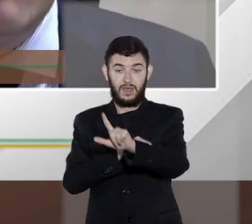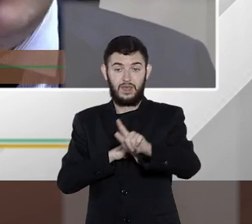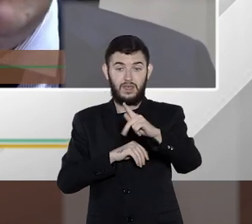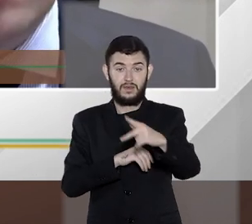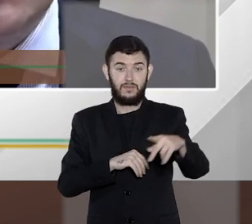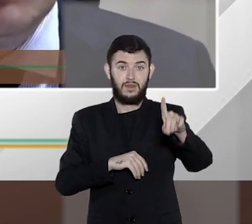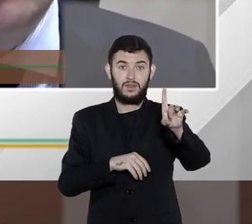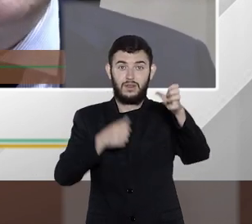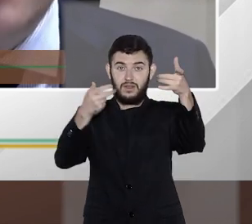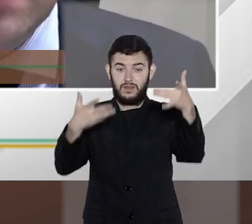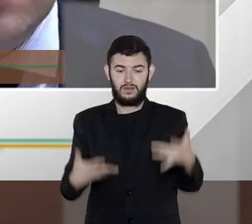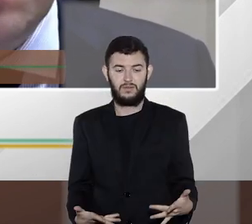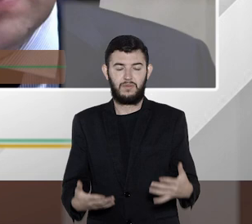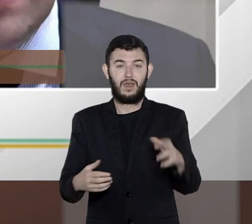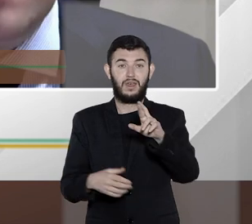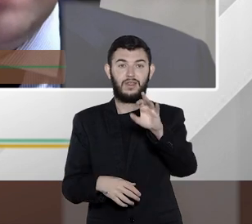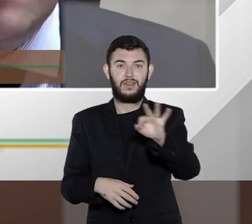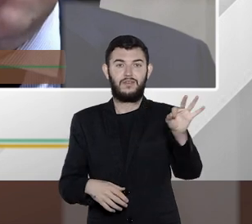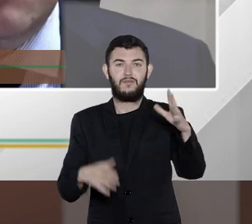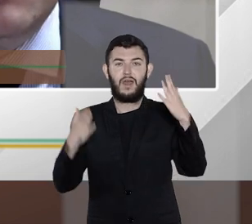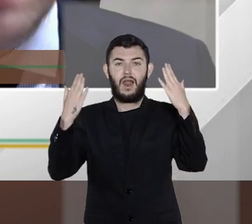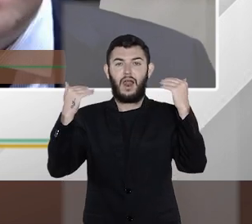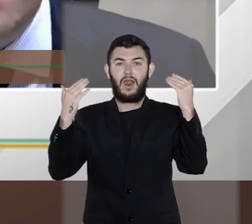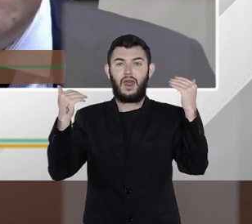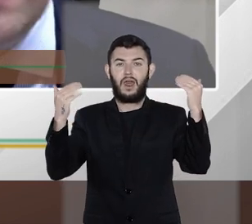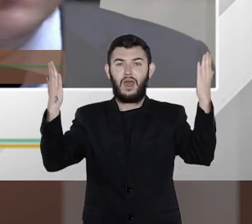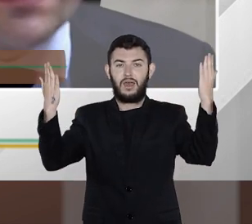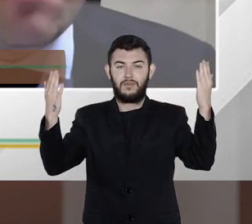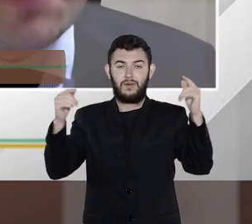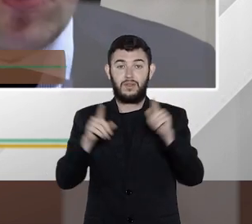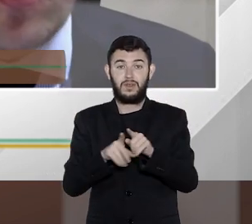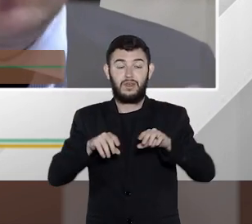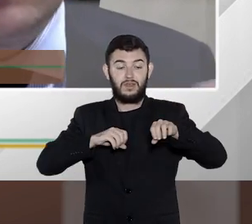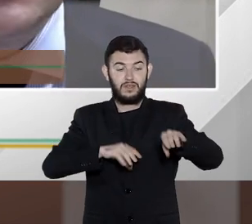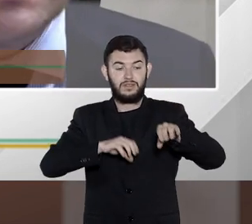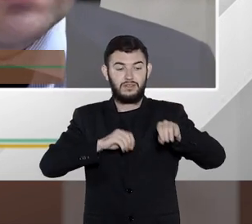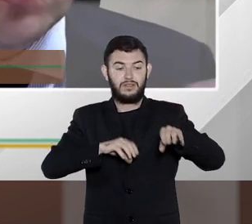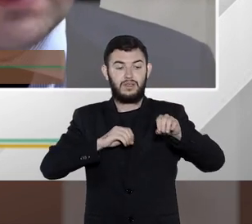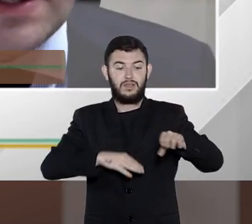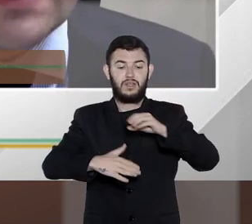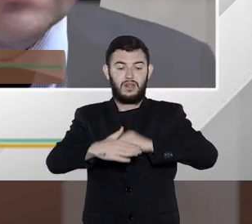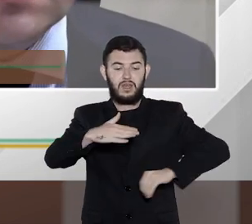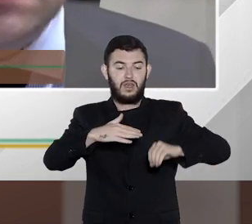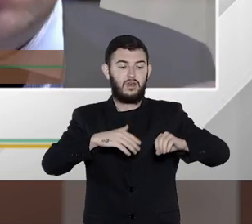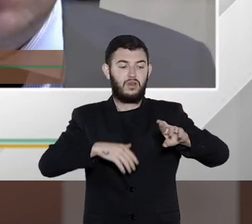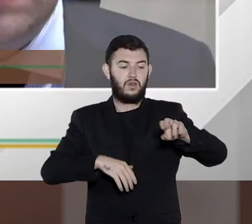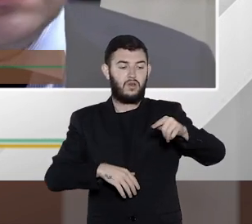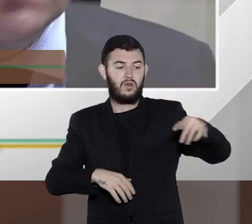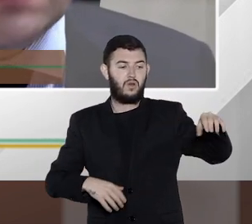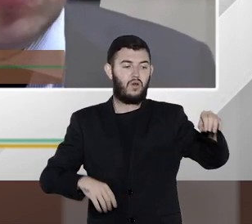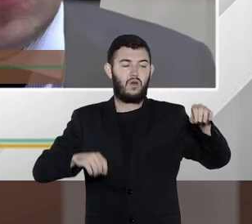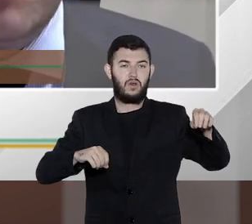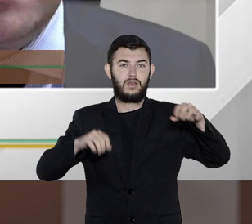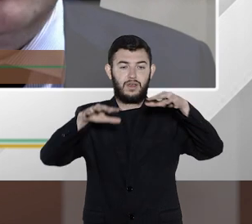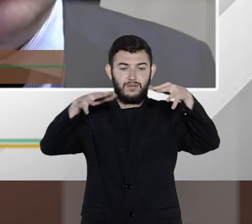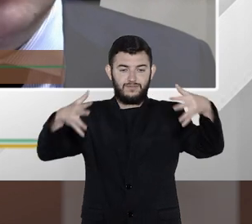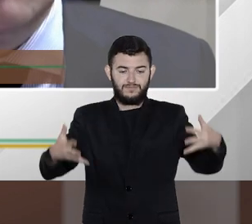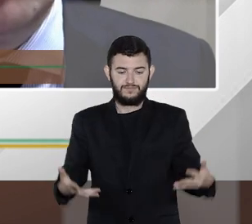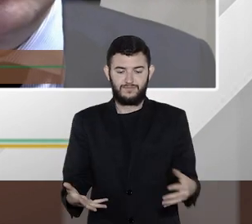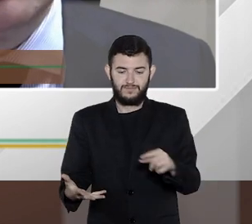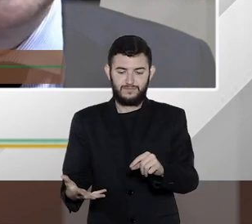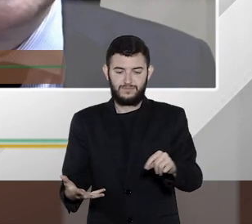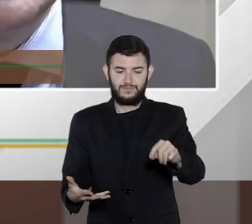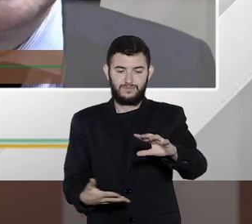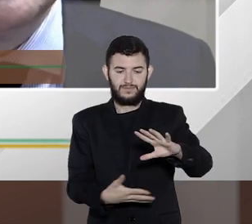Receita Federal é famosa no mundo inteiro até dar treinamentos até para órgãos internacionais dos Estados Unidos, da Europa,